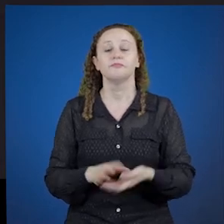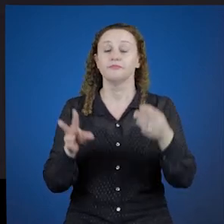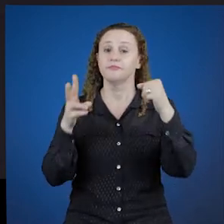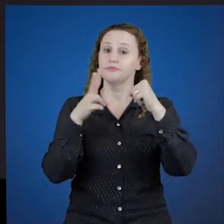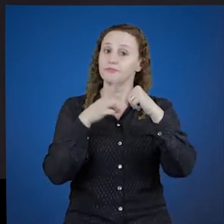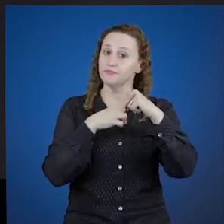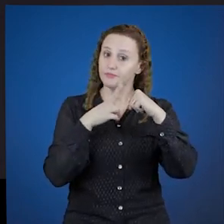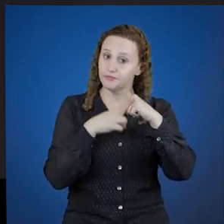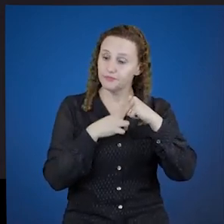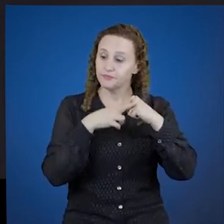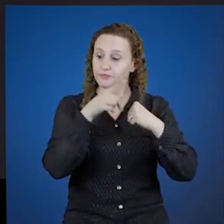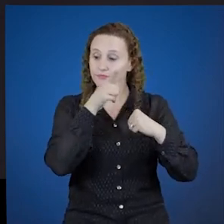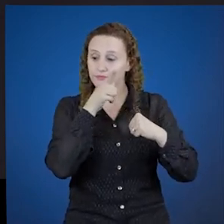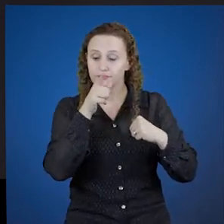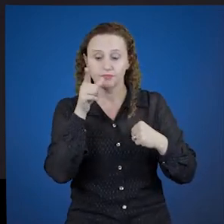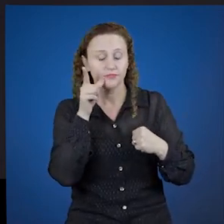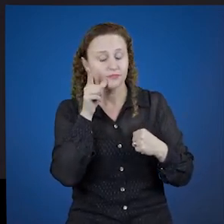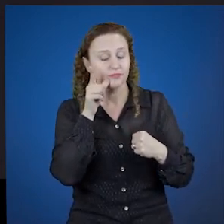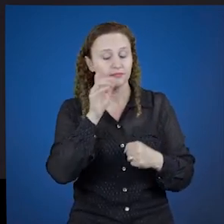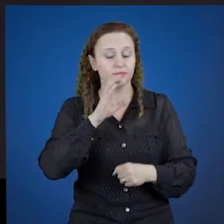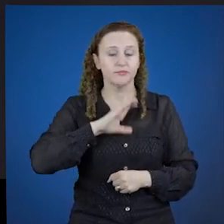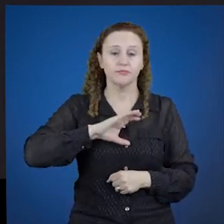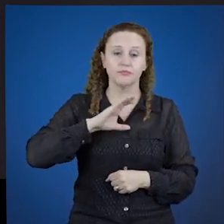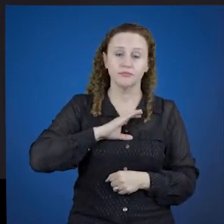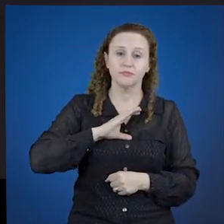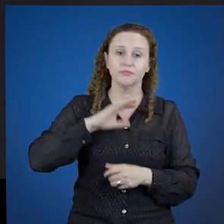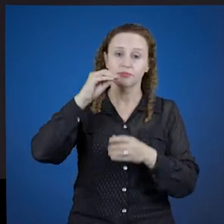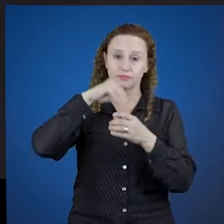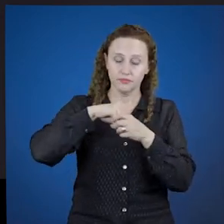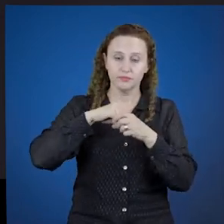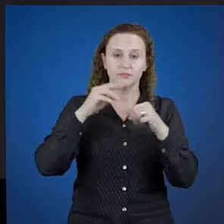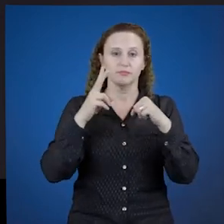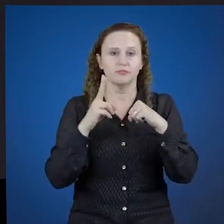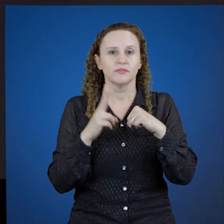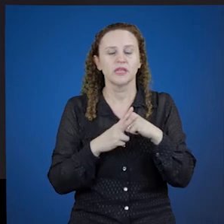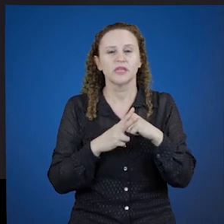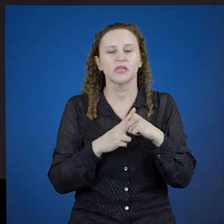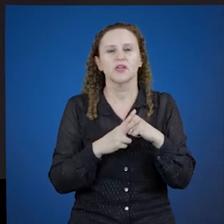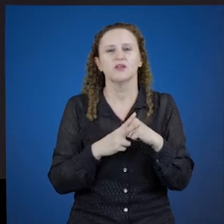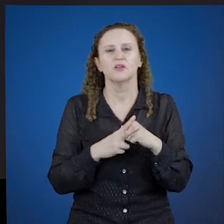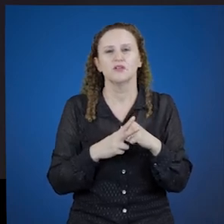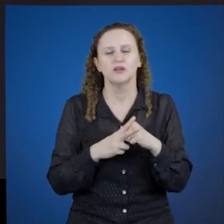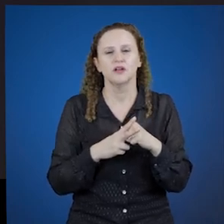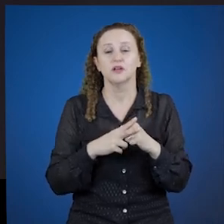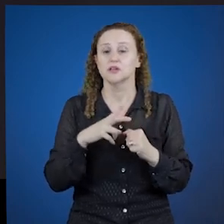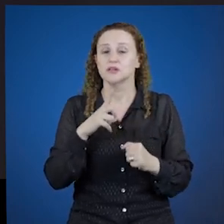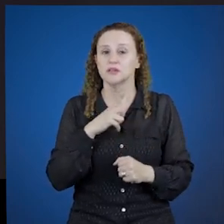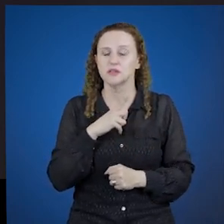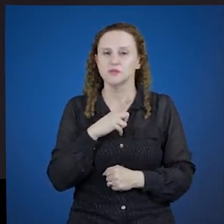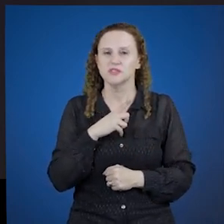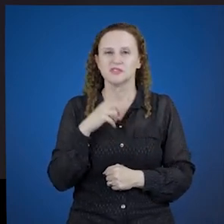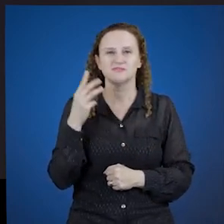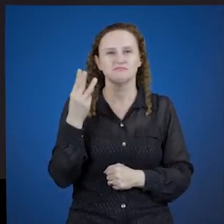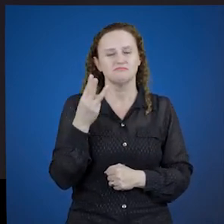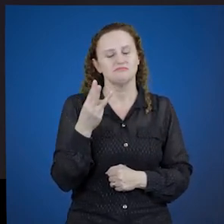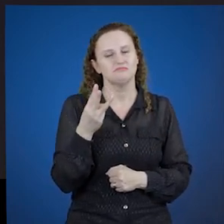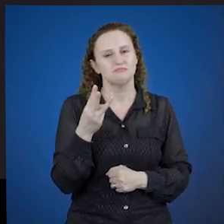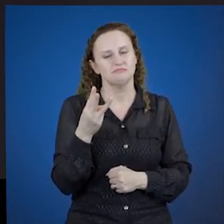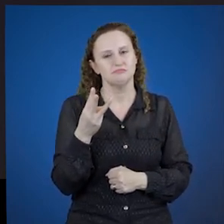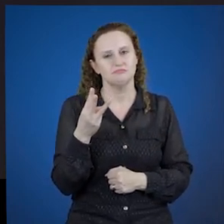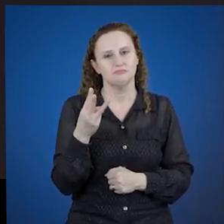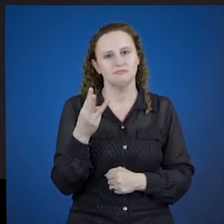Nos verbos de língua portuguesa, nós temos, dentro do verbo, nós temos três